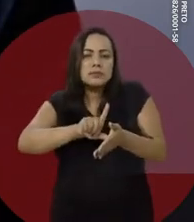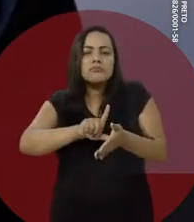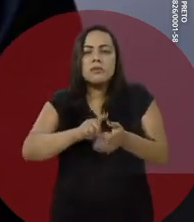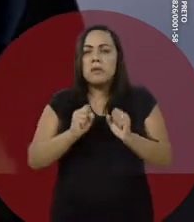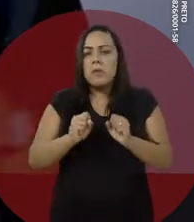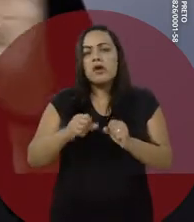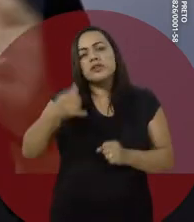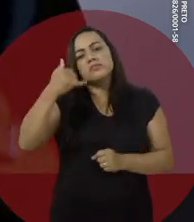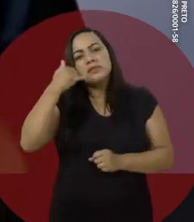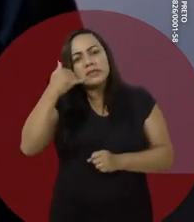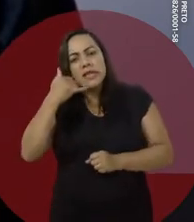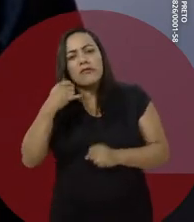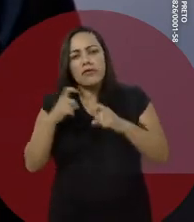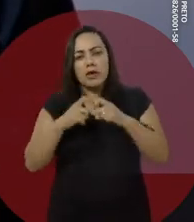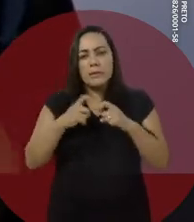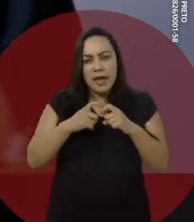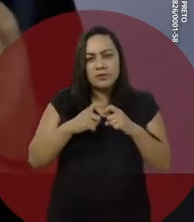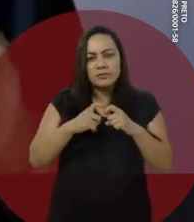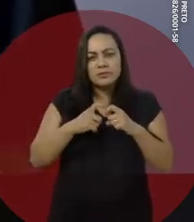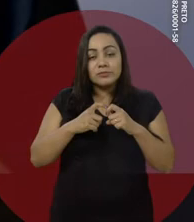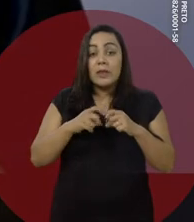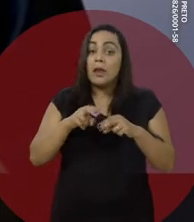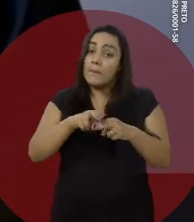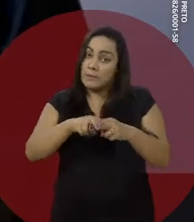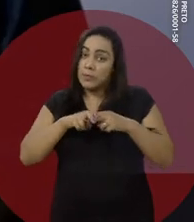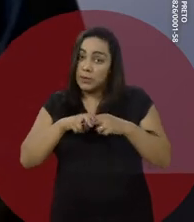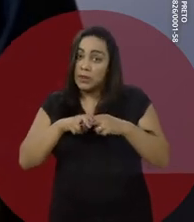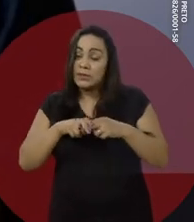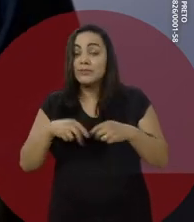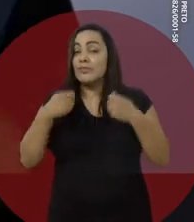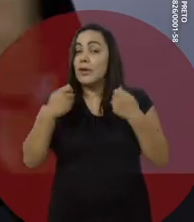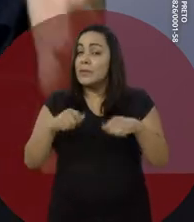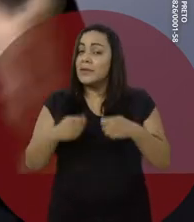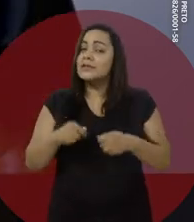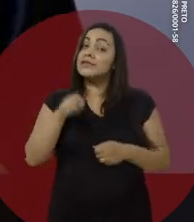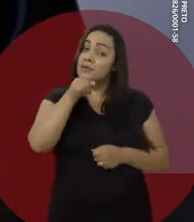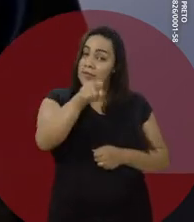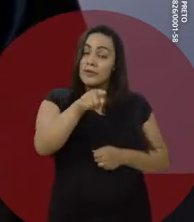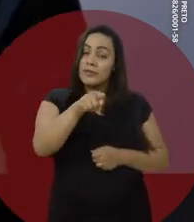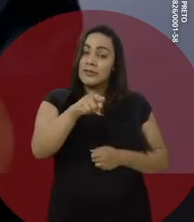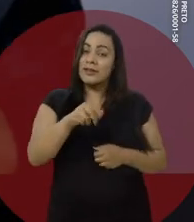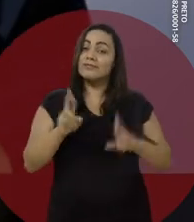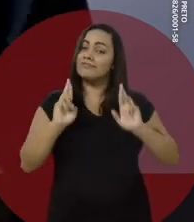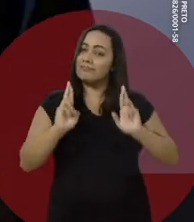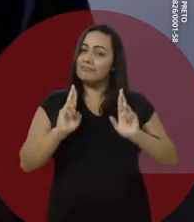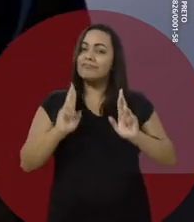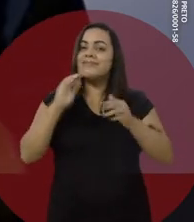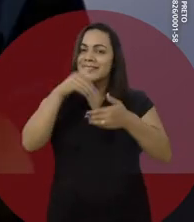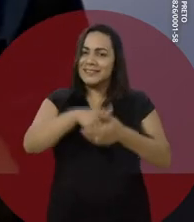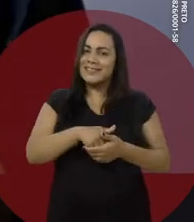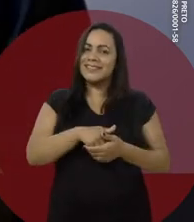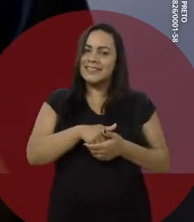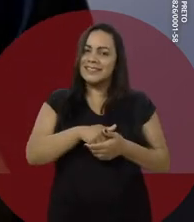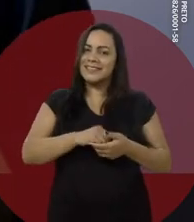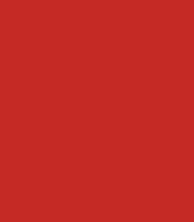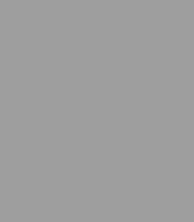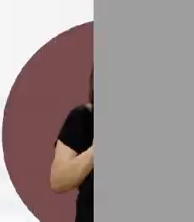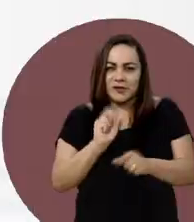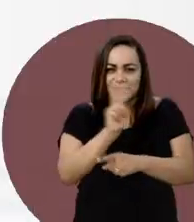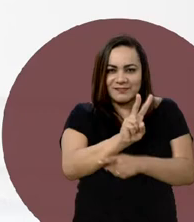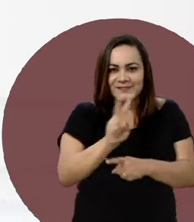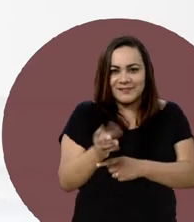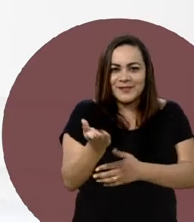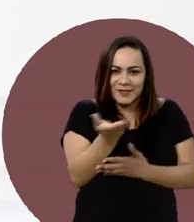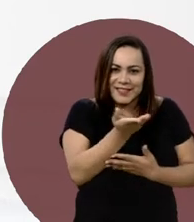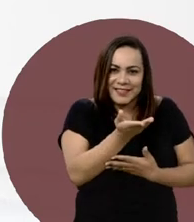operado tecnicamente por meio de uma plataforma de telemedicina. Para fazer tudo isso, conto com você, conto com o seu voto.